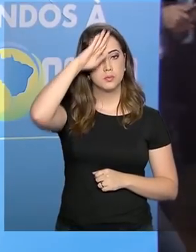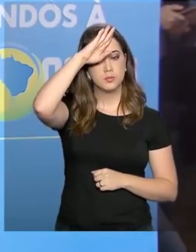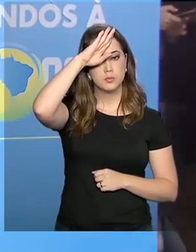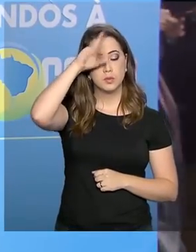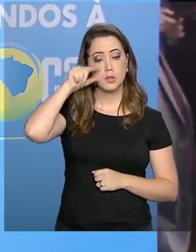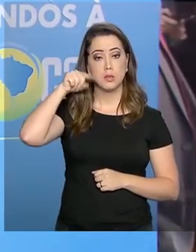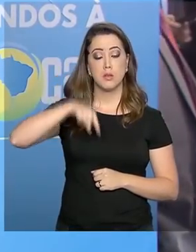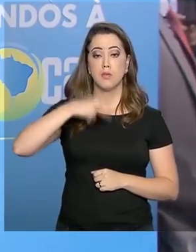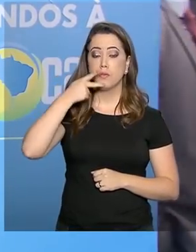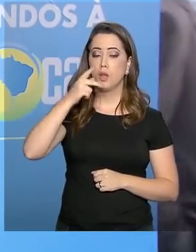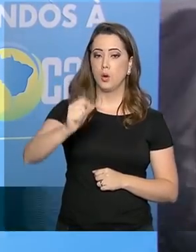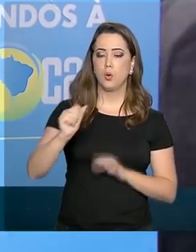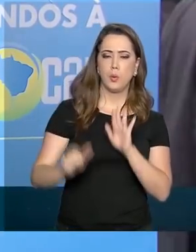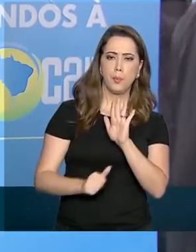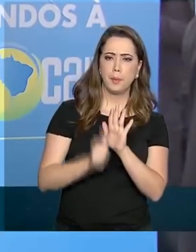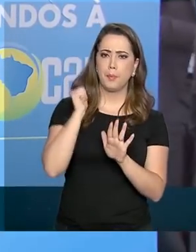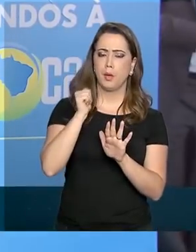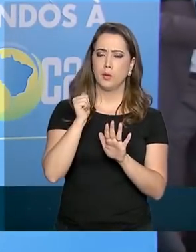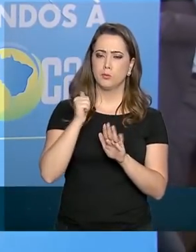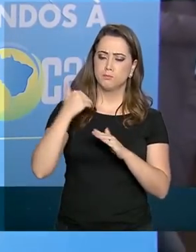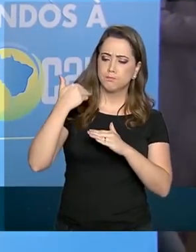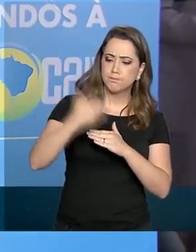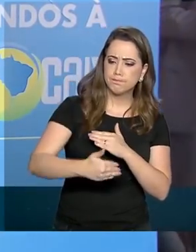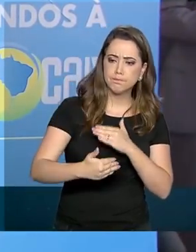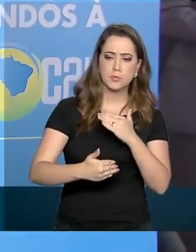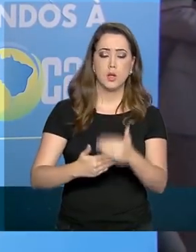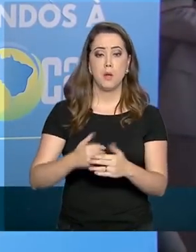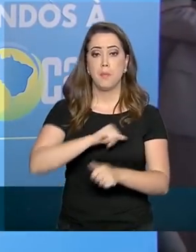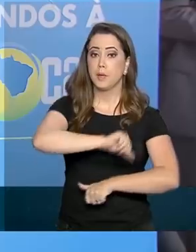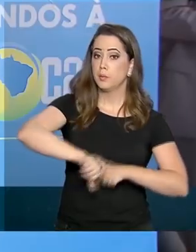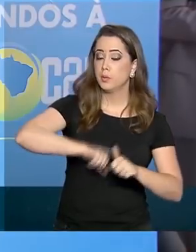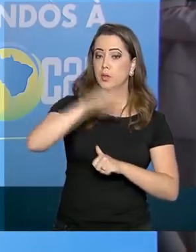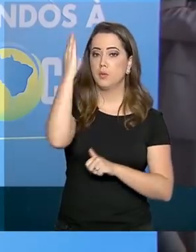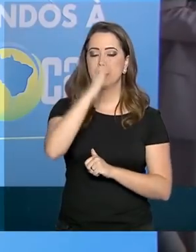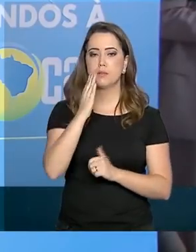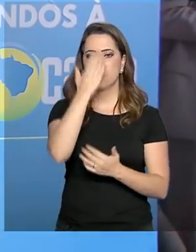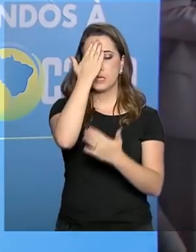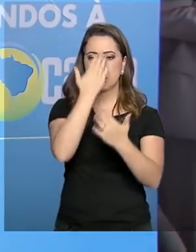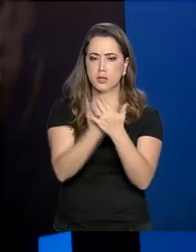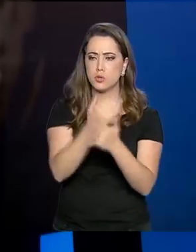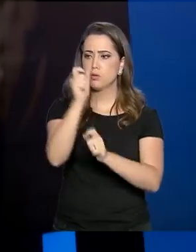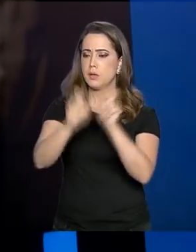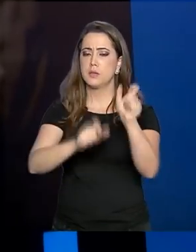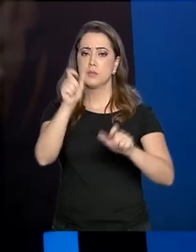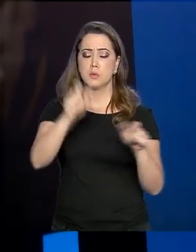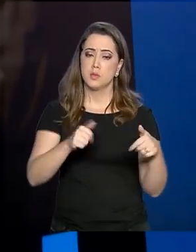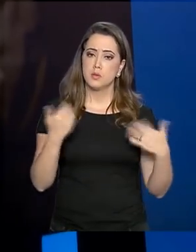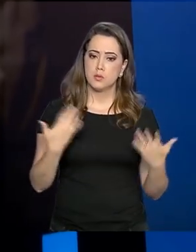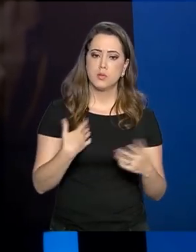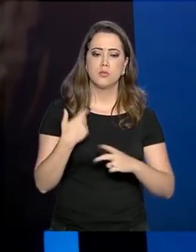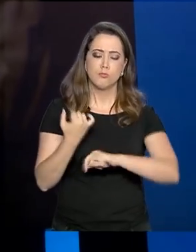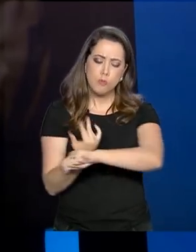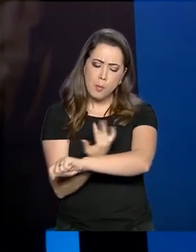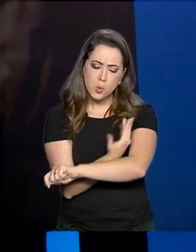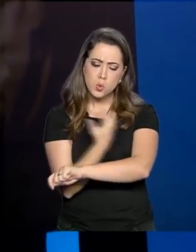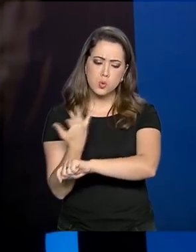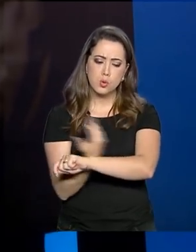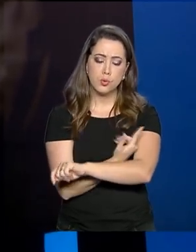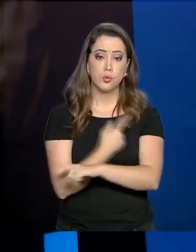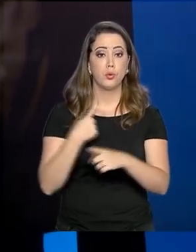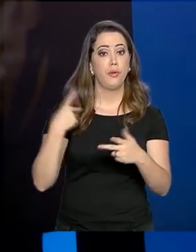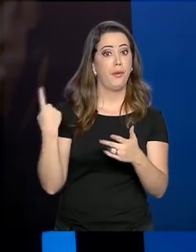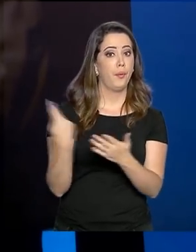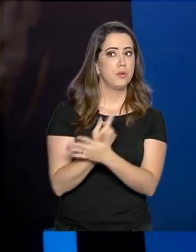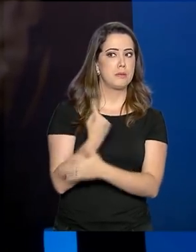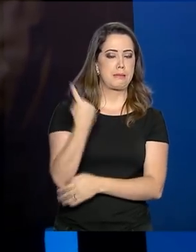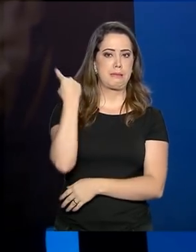Bolsonaro disse que o primeiro passo para mudar a situação do país é confiar nas pessoas e se emocionou ao lembrar do atentado que